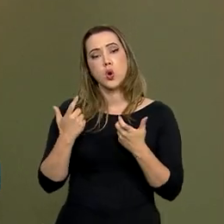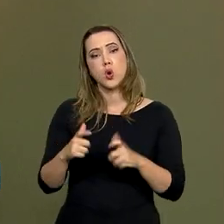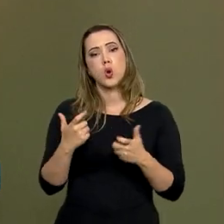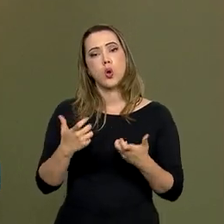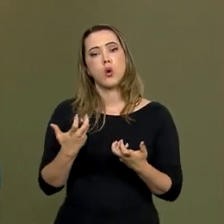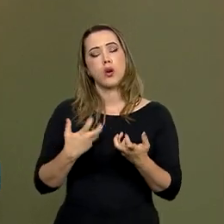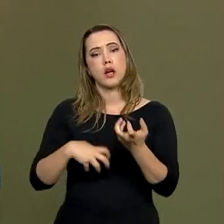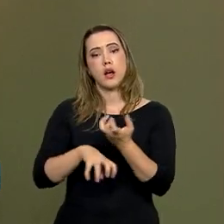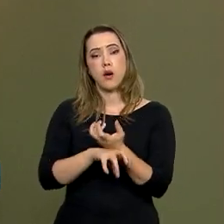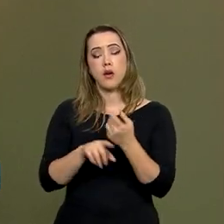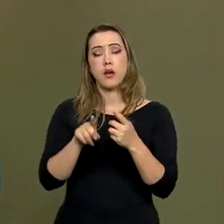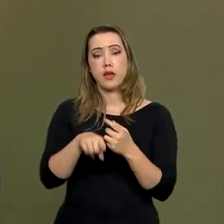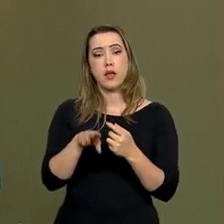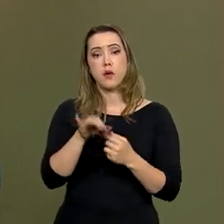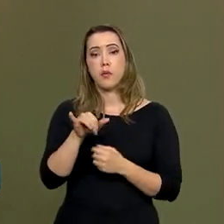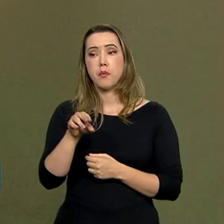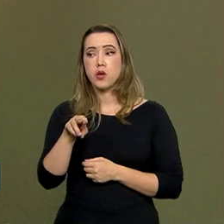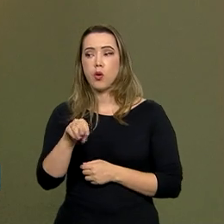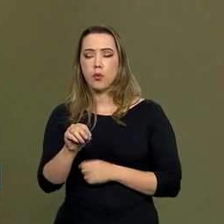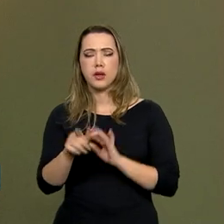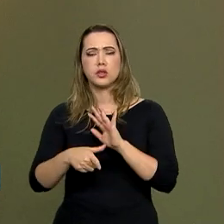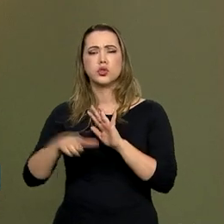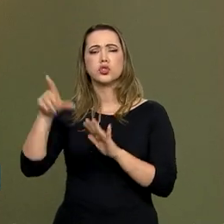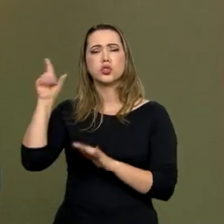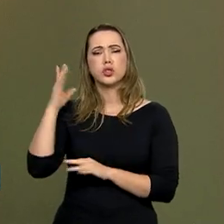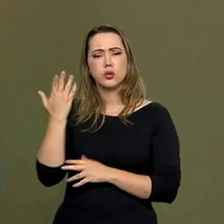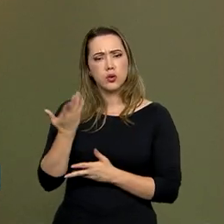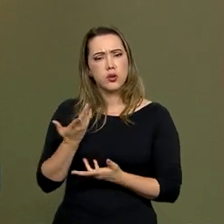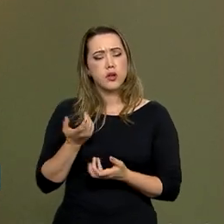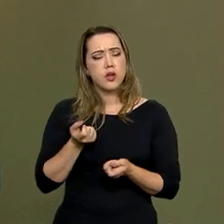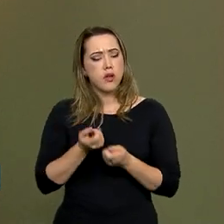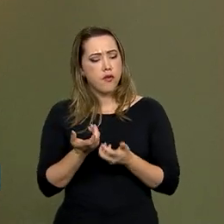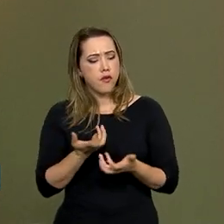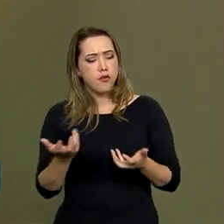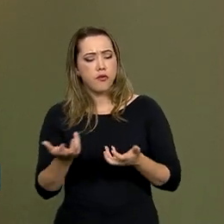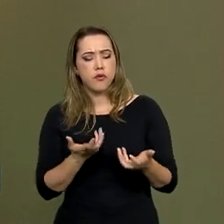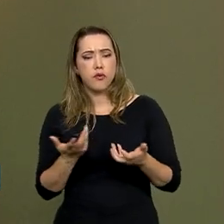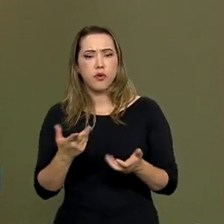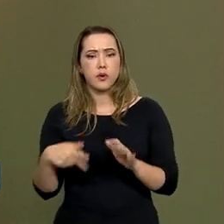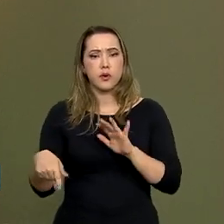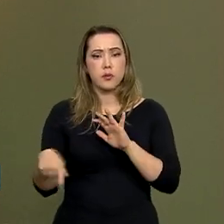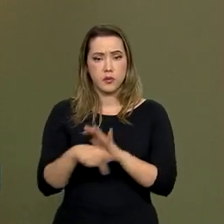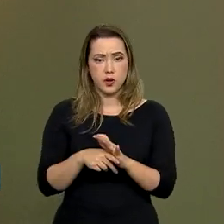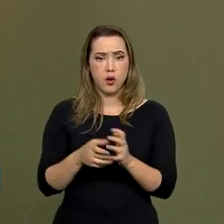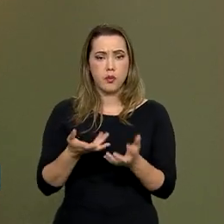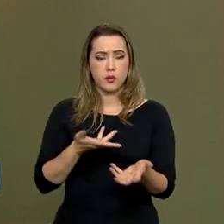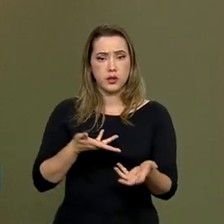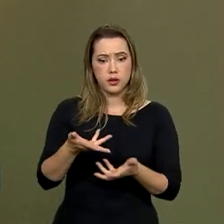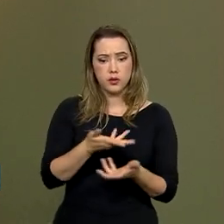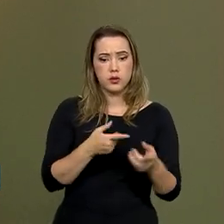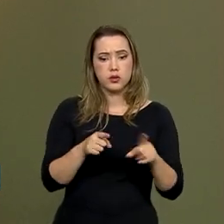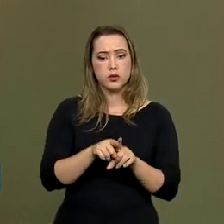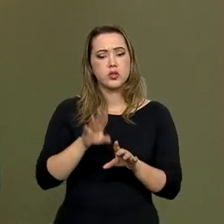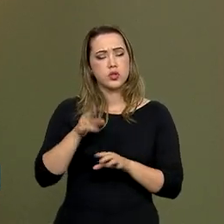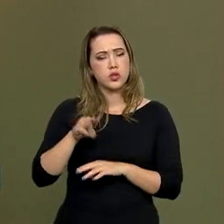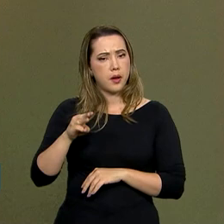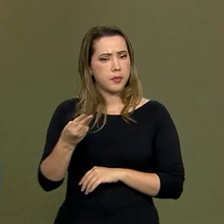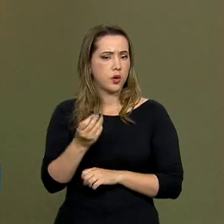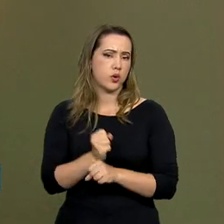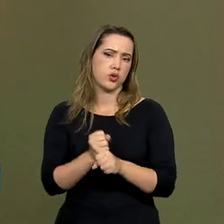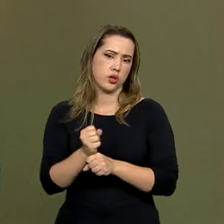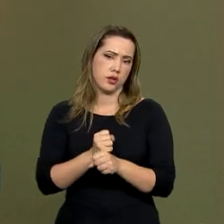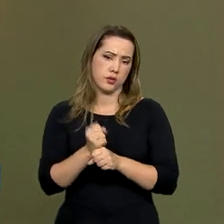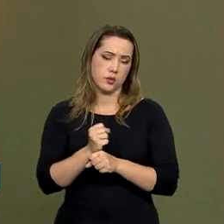um bioma antigo, né? E o fogo é presente na ecologia do Cerrado há milhões de anos.